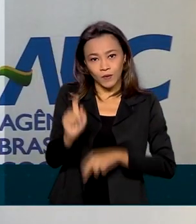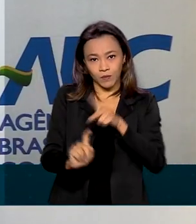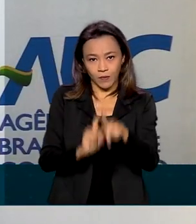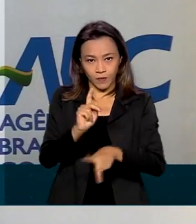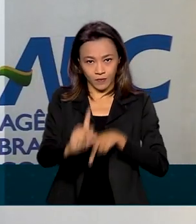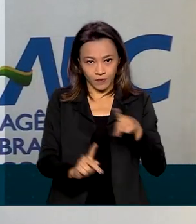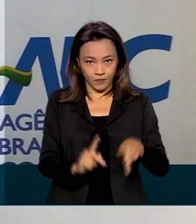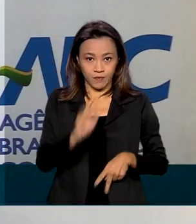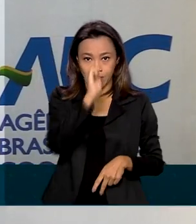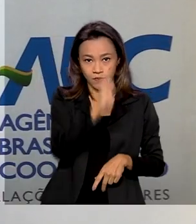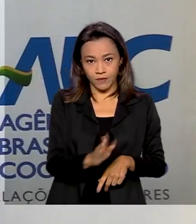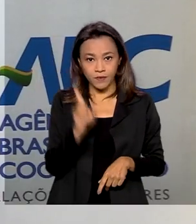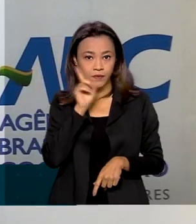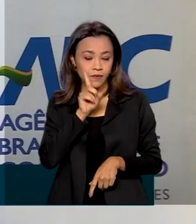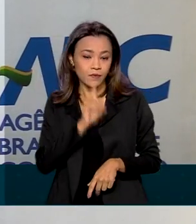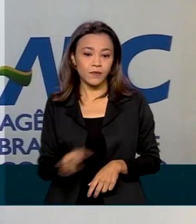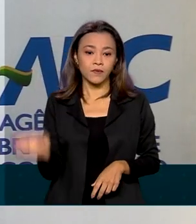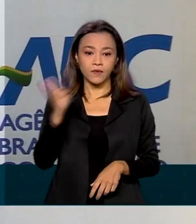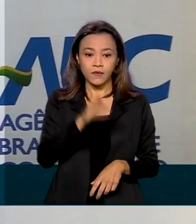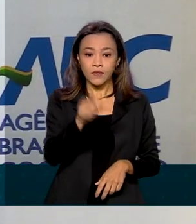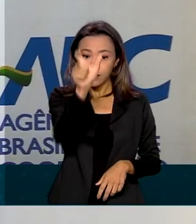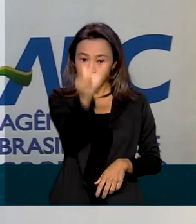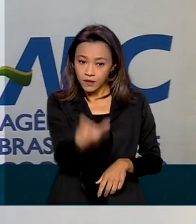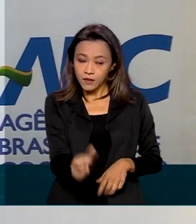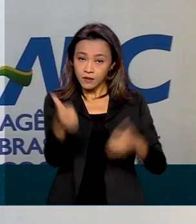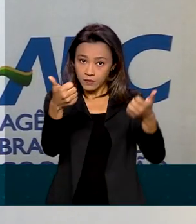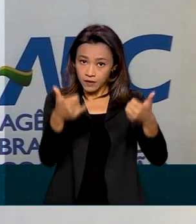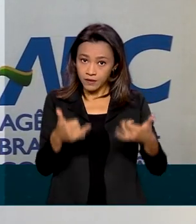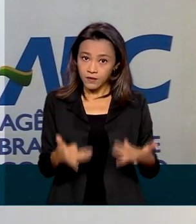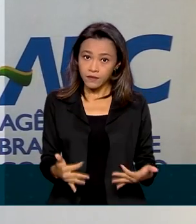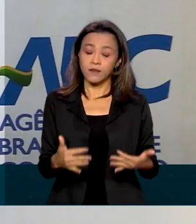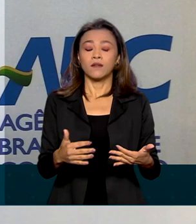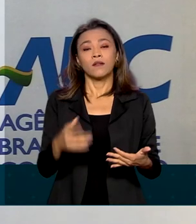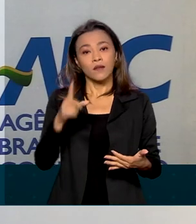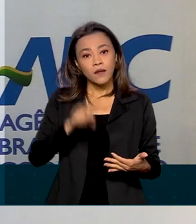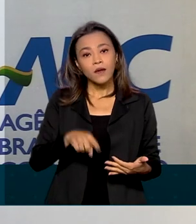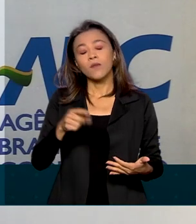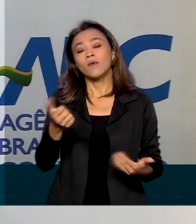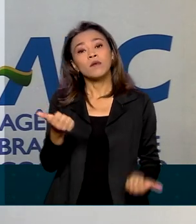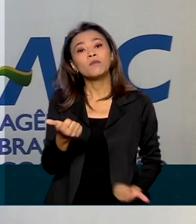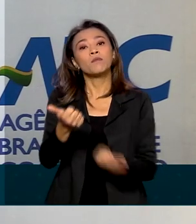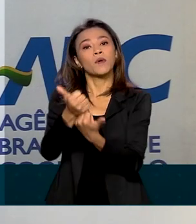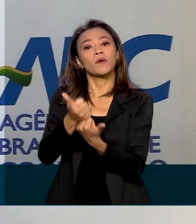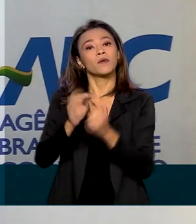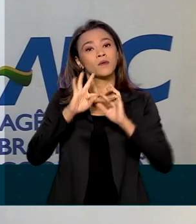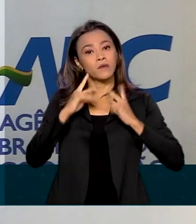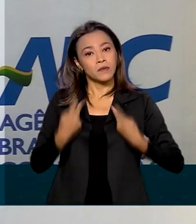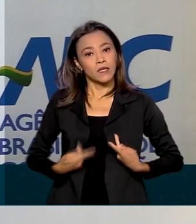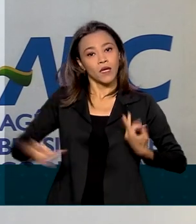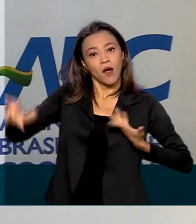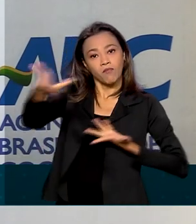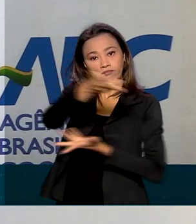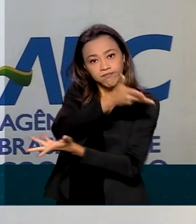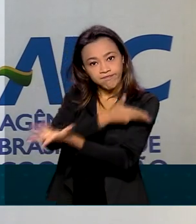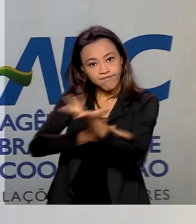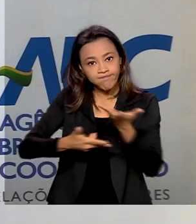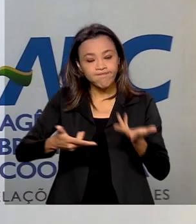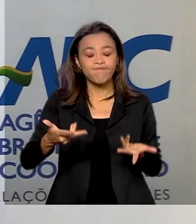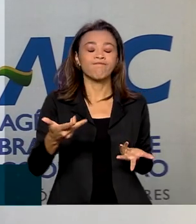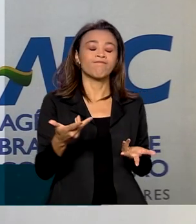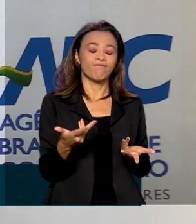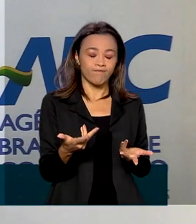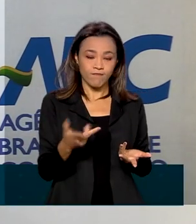diplomacia da saúde é muito atuante no recebimento de cooperação humanitária em favor do Brasil e dos brasileiros.